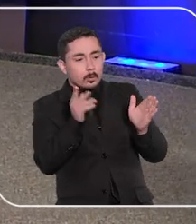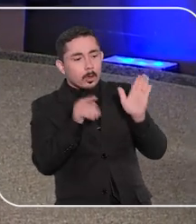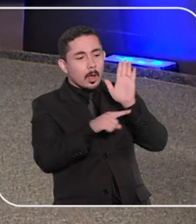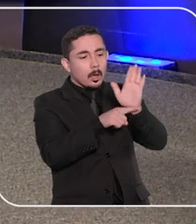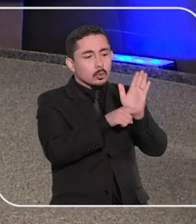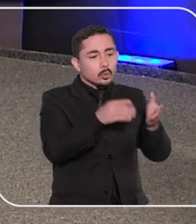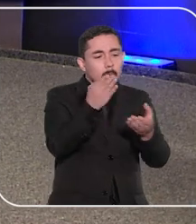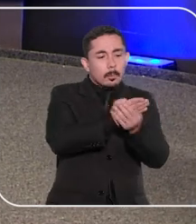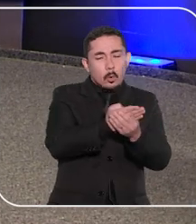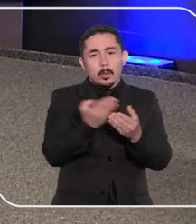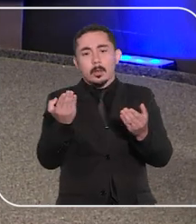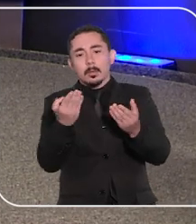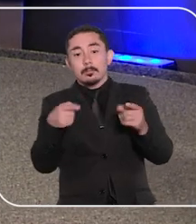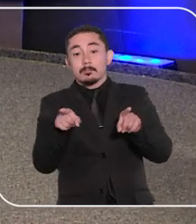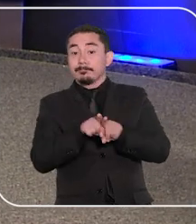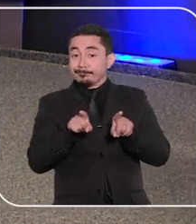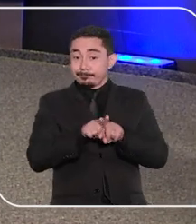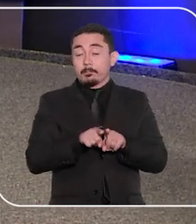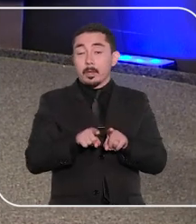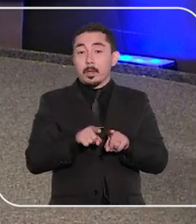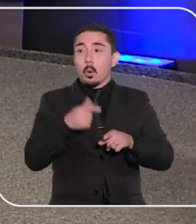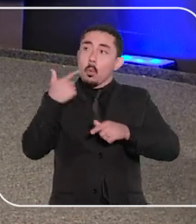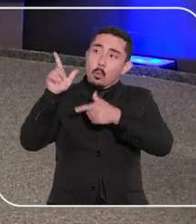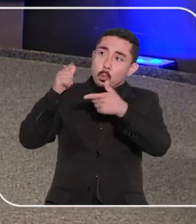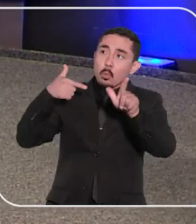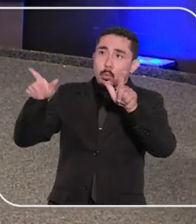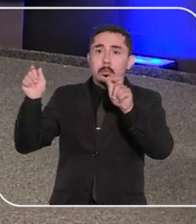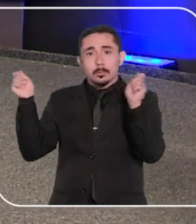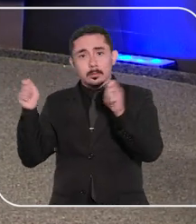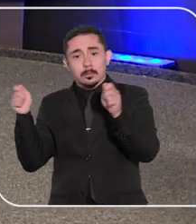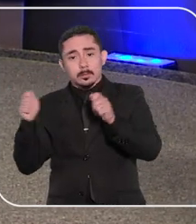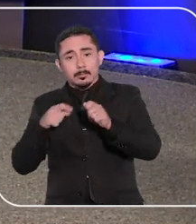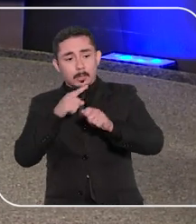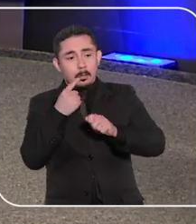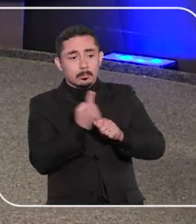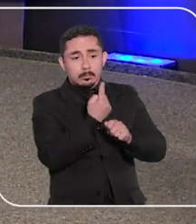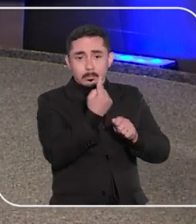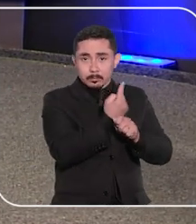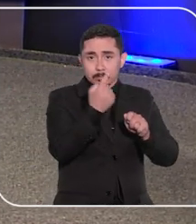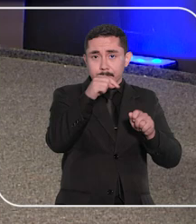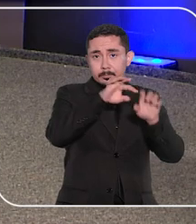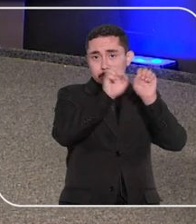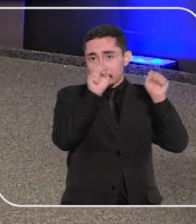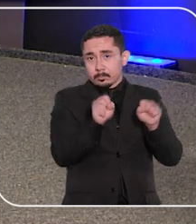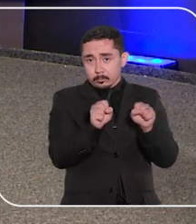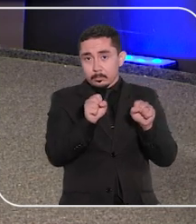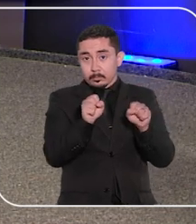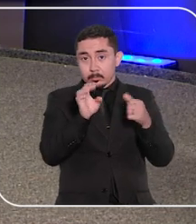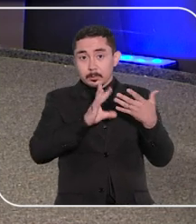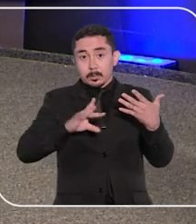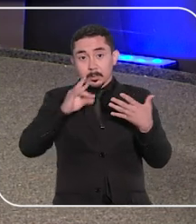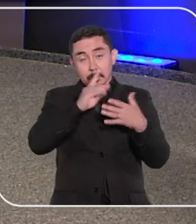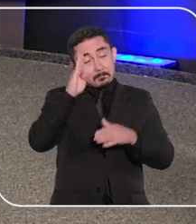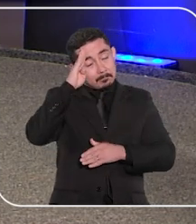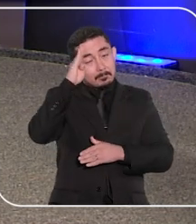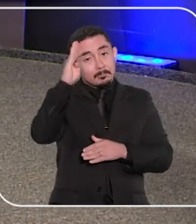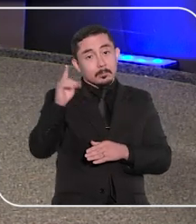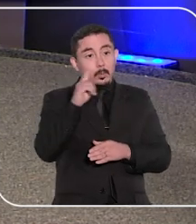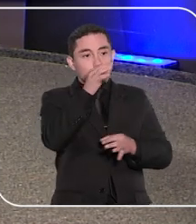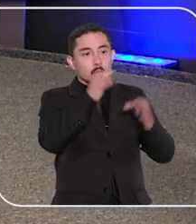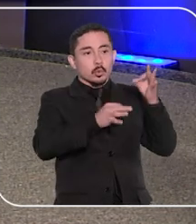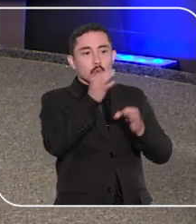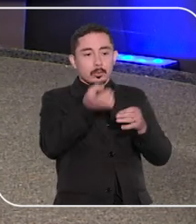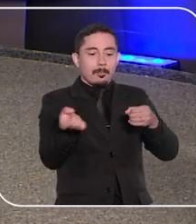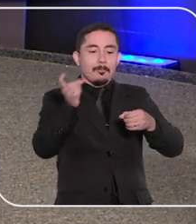e mediações processuais ou ainda outras formas de autocomposição no tribunal, com um destaque para a